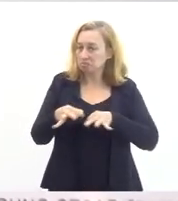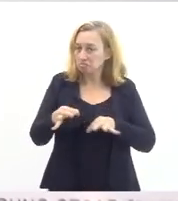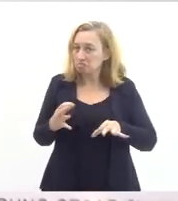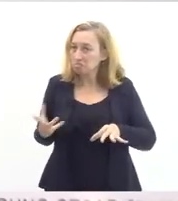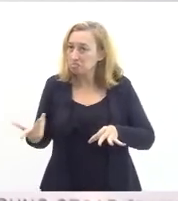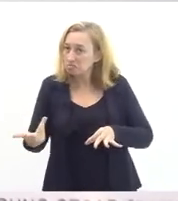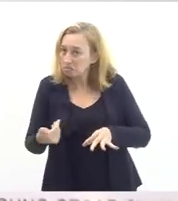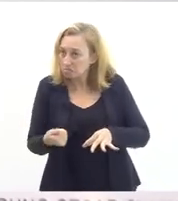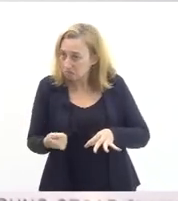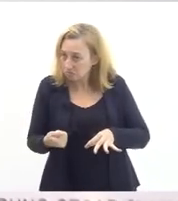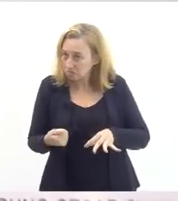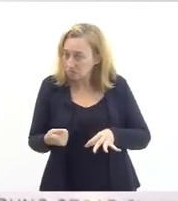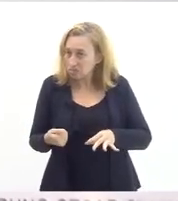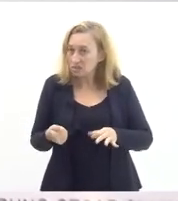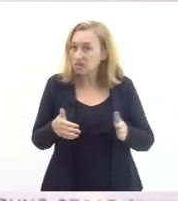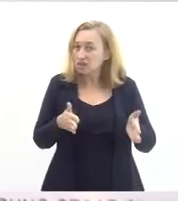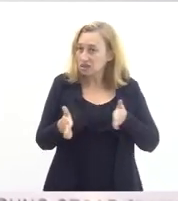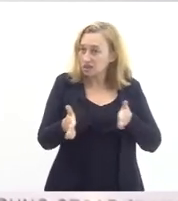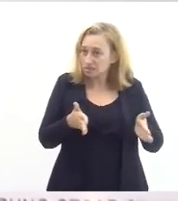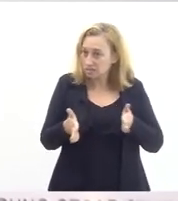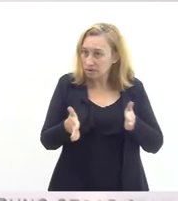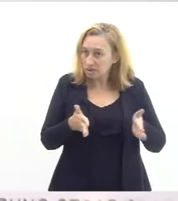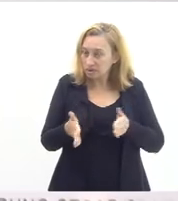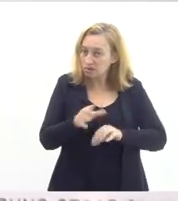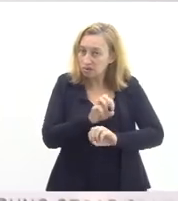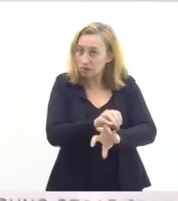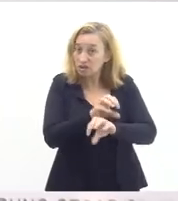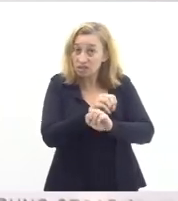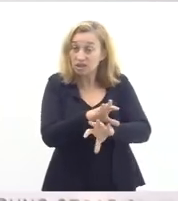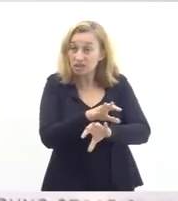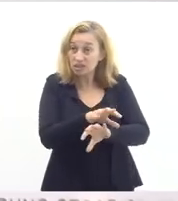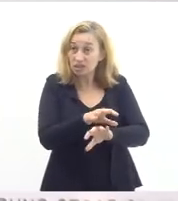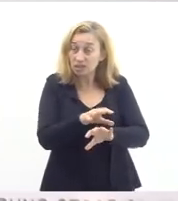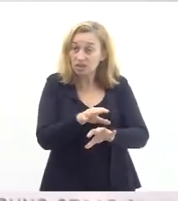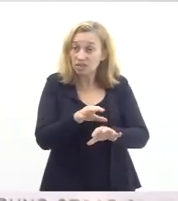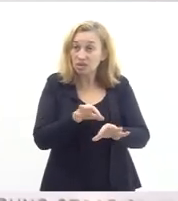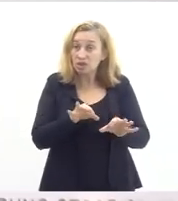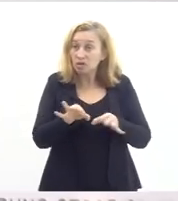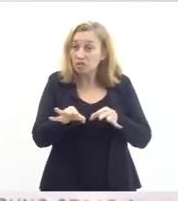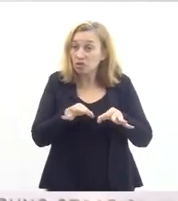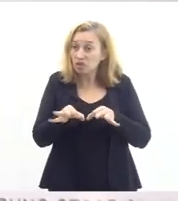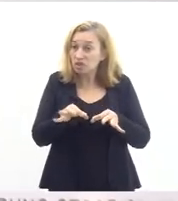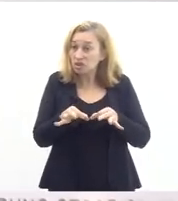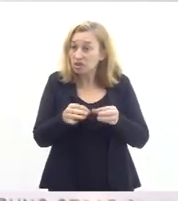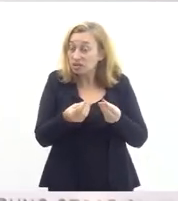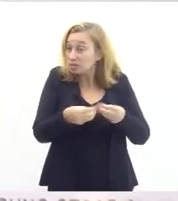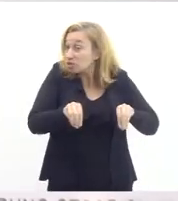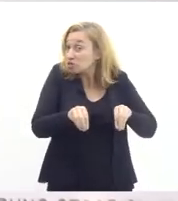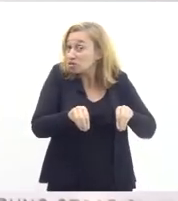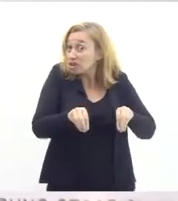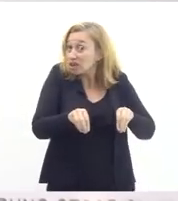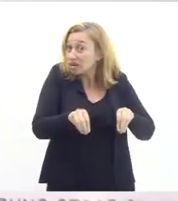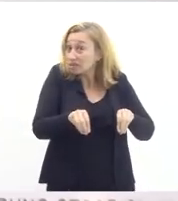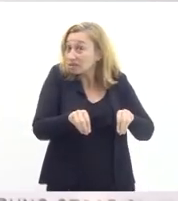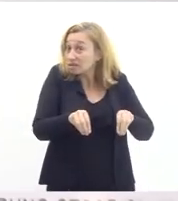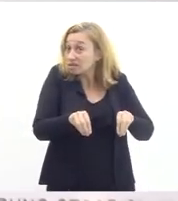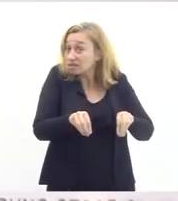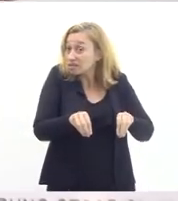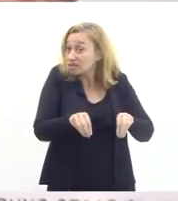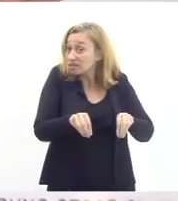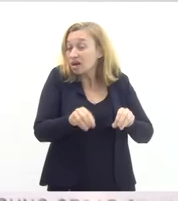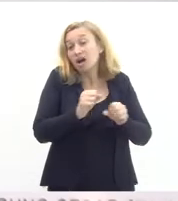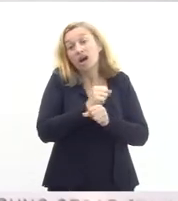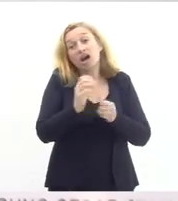bidocência nessa fase do ensino e esse projeto está sendo desmontado sistematicamente então a bidocência há alguns